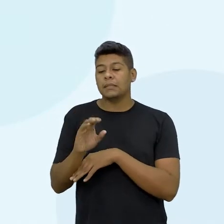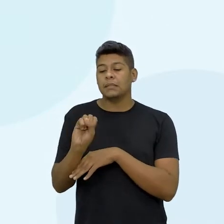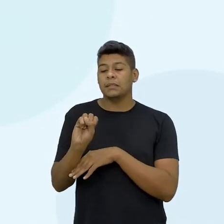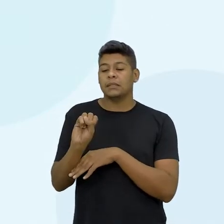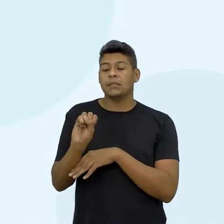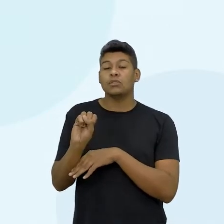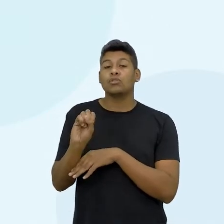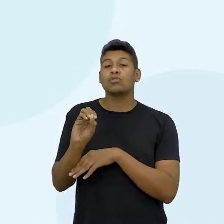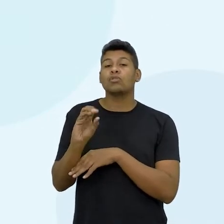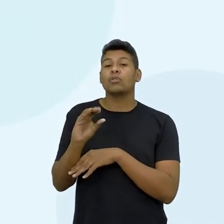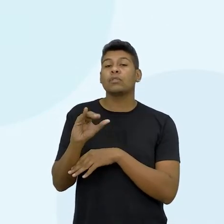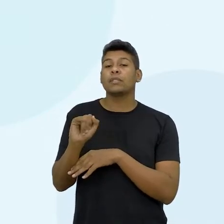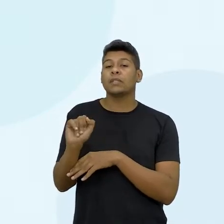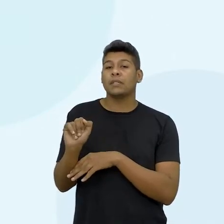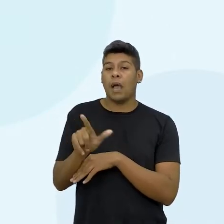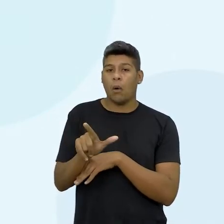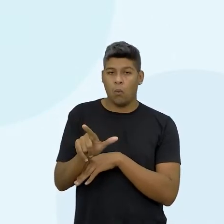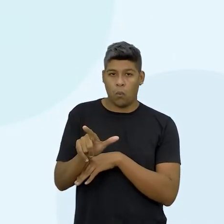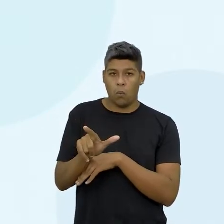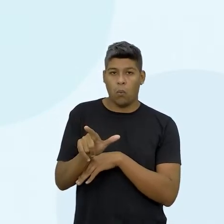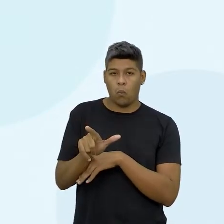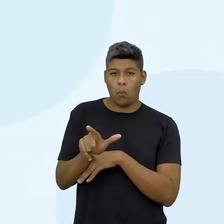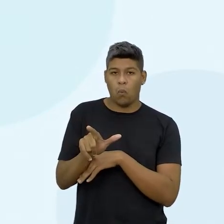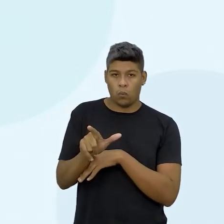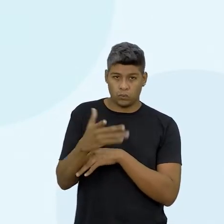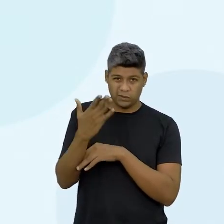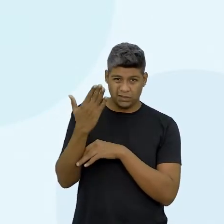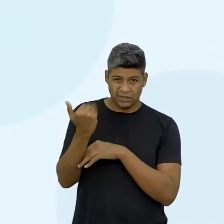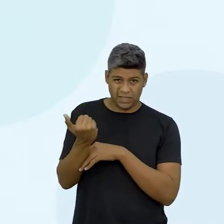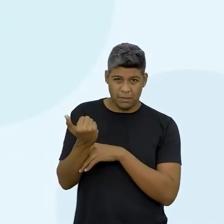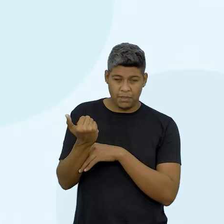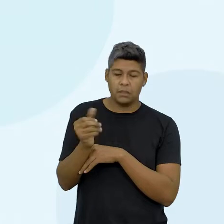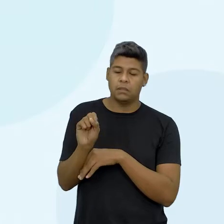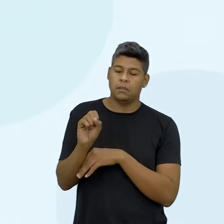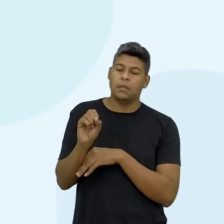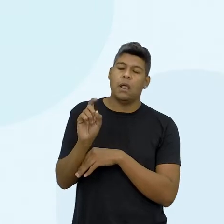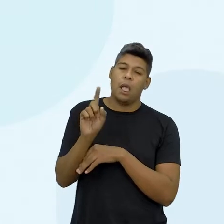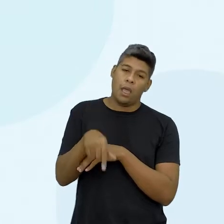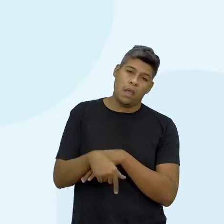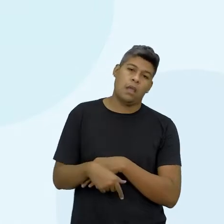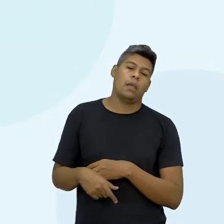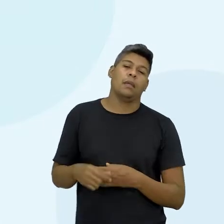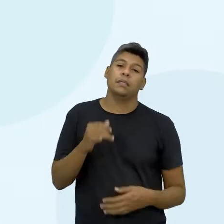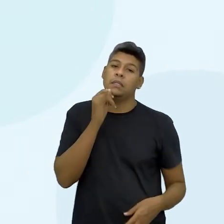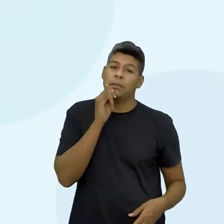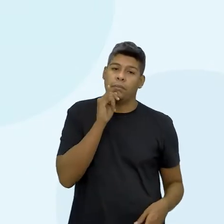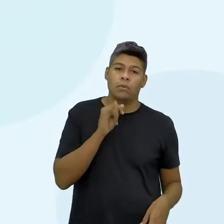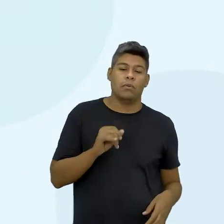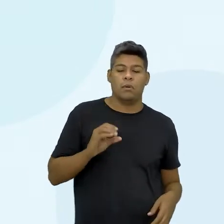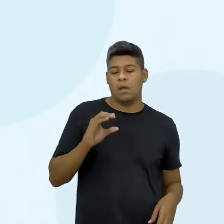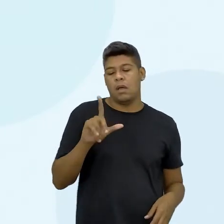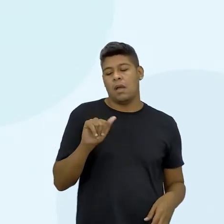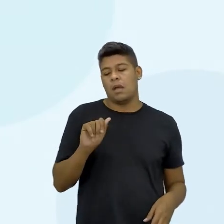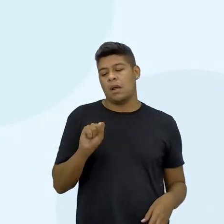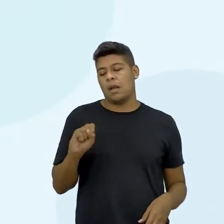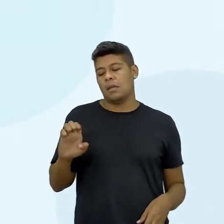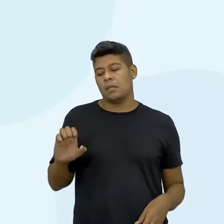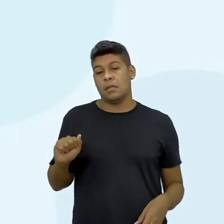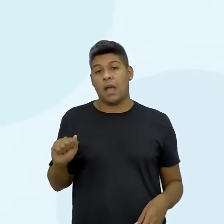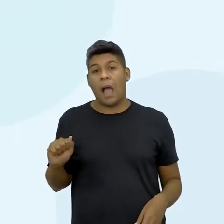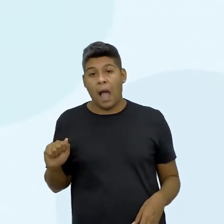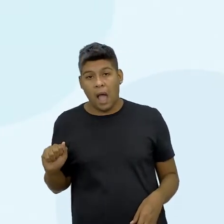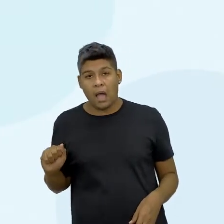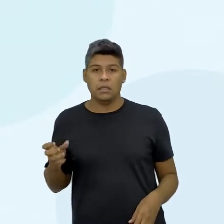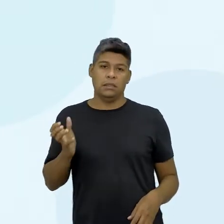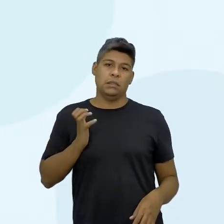as classes? Como eles fazem esse cálculo para saber se a gente está na classe A, na classe B, na classe C